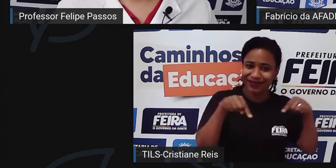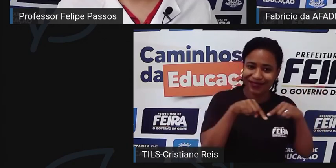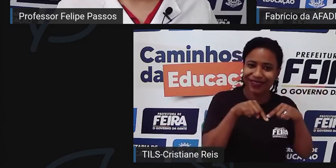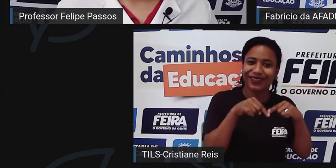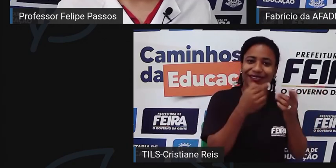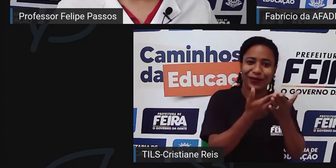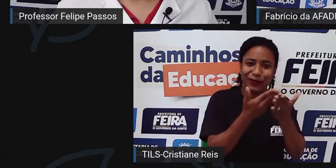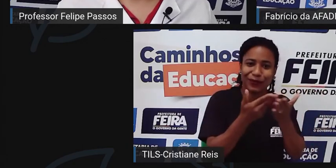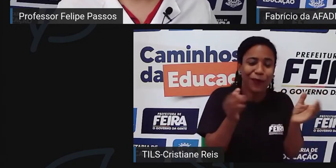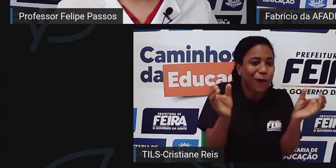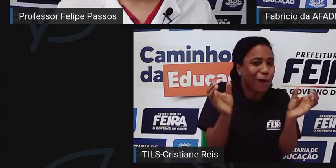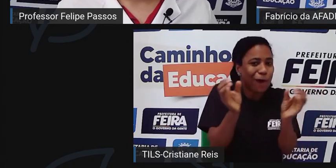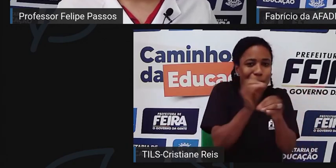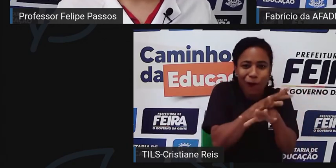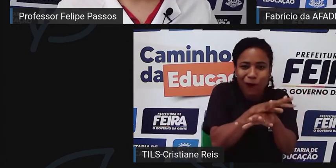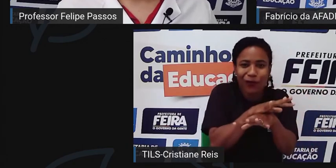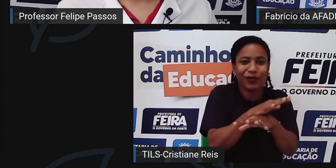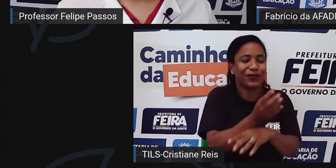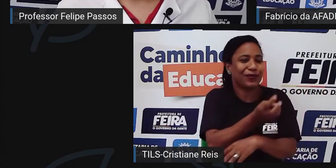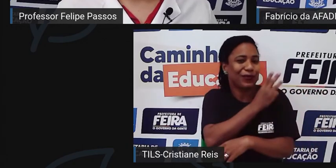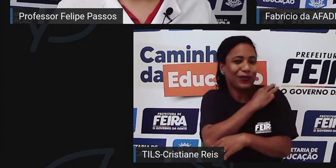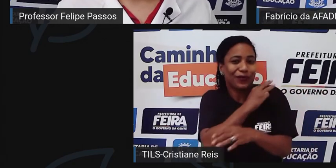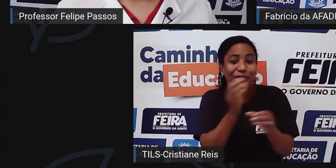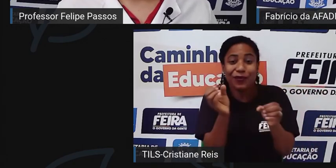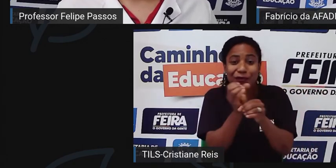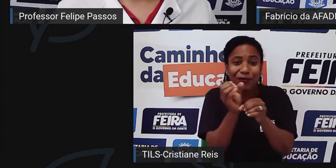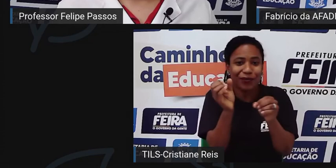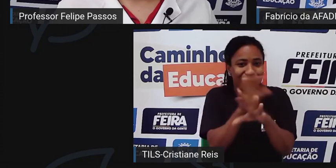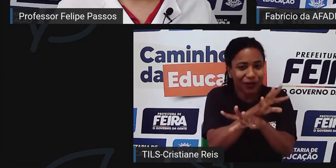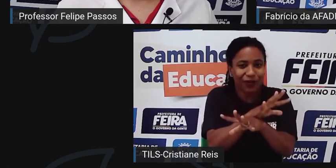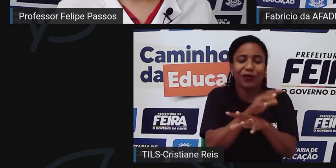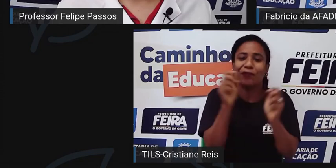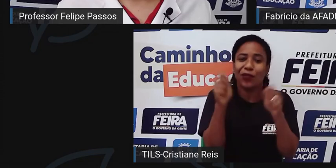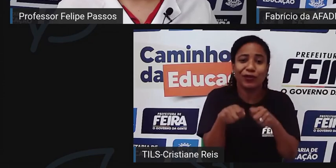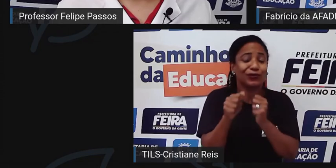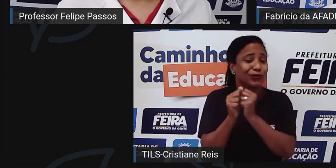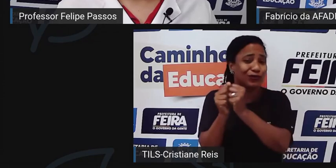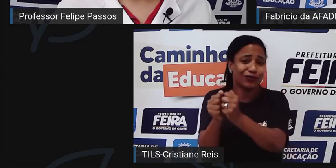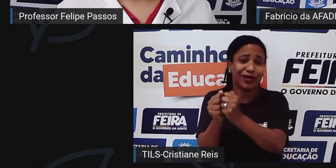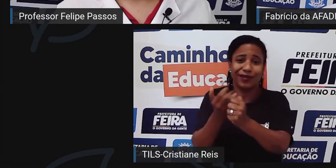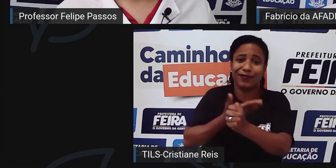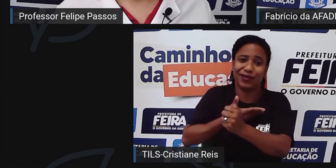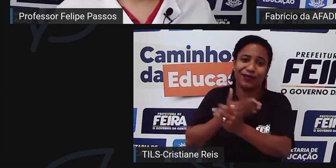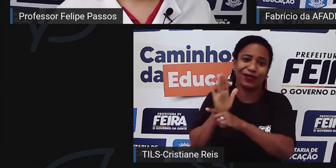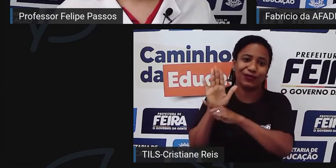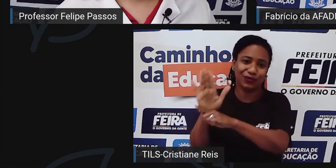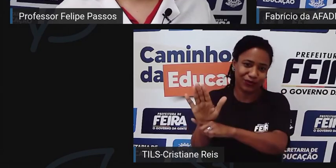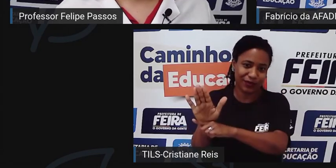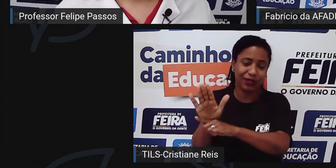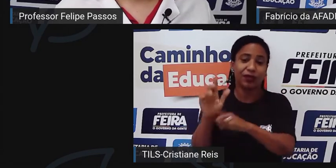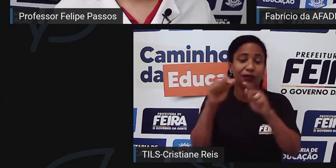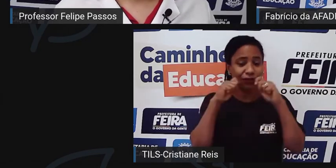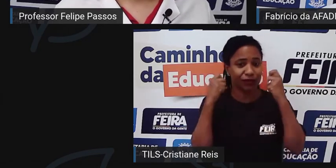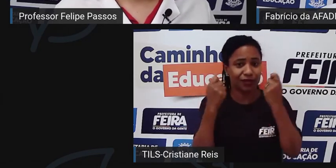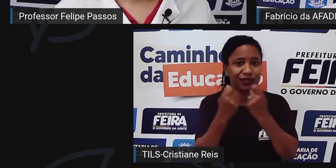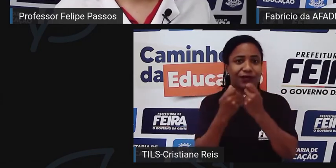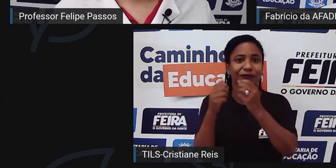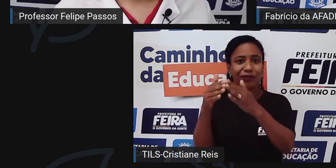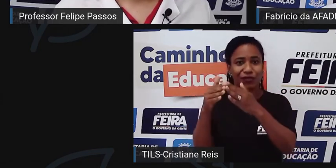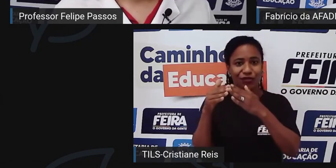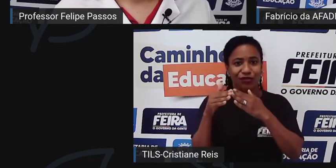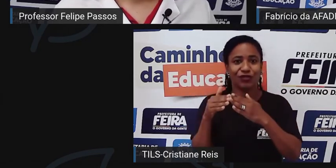para a vida toda. Então, assim, a gente pede como associação que possa fazer esse papel,